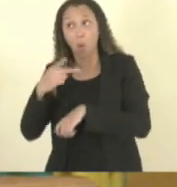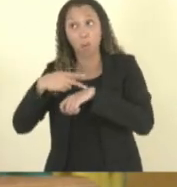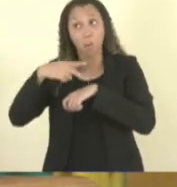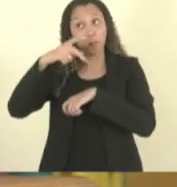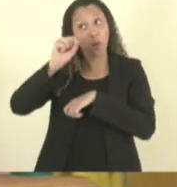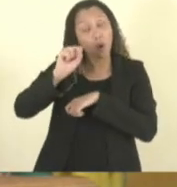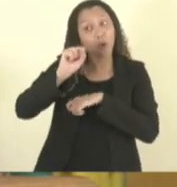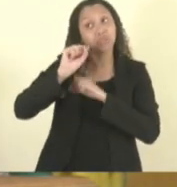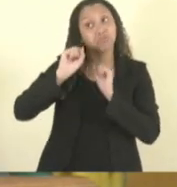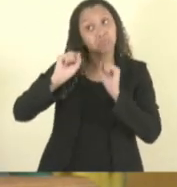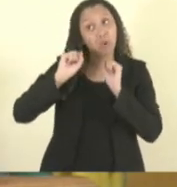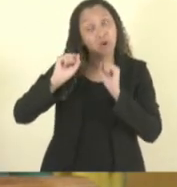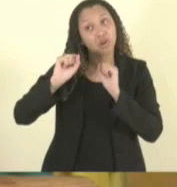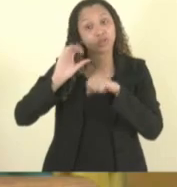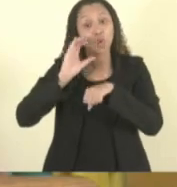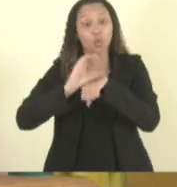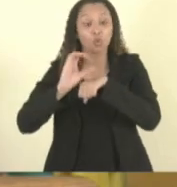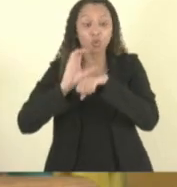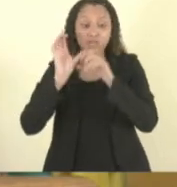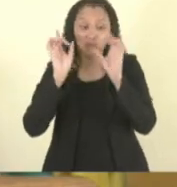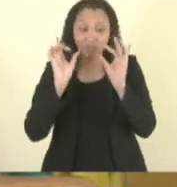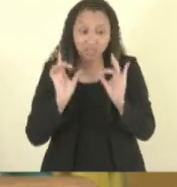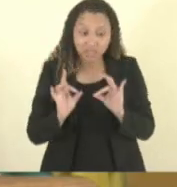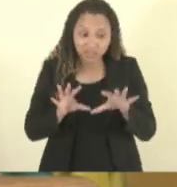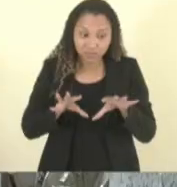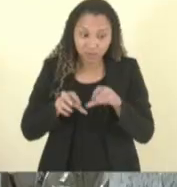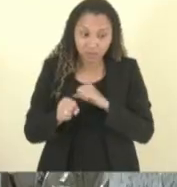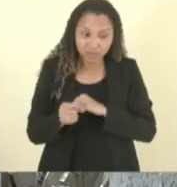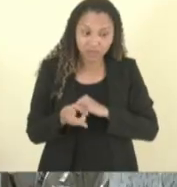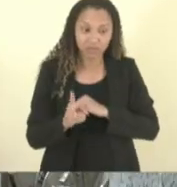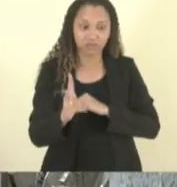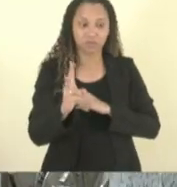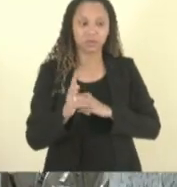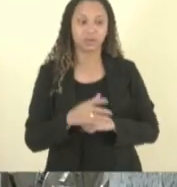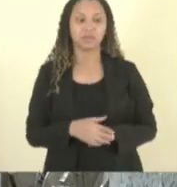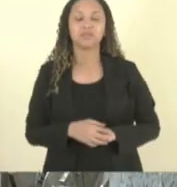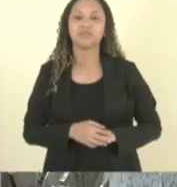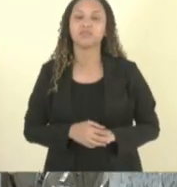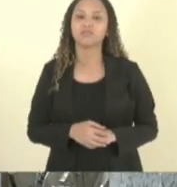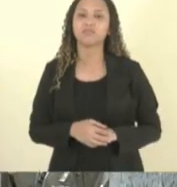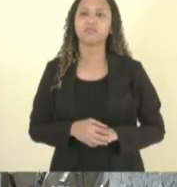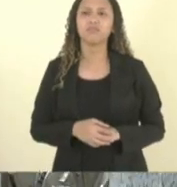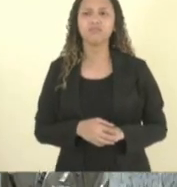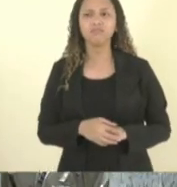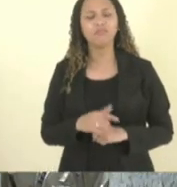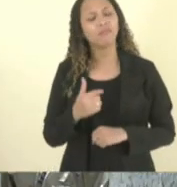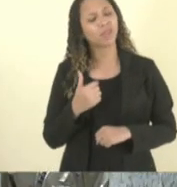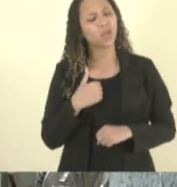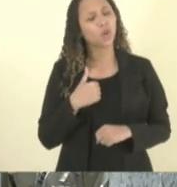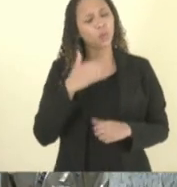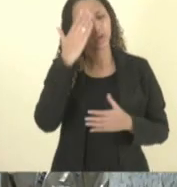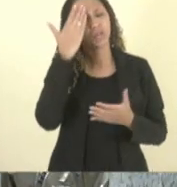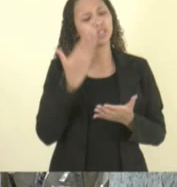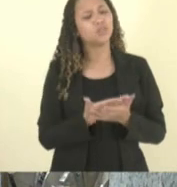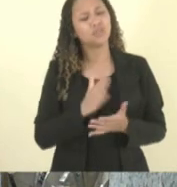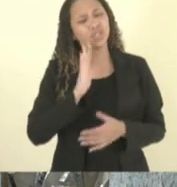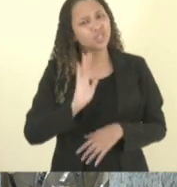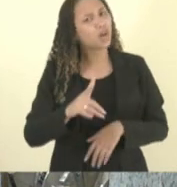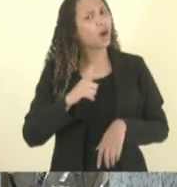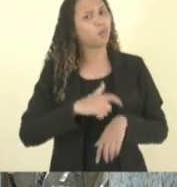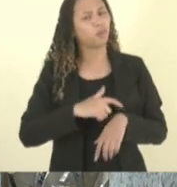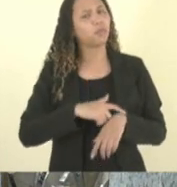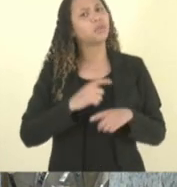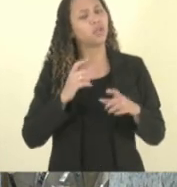curso específico de formação continuada eu acredito que está na hora da gente até na comissão de educação